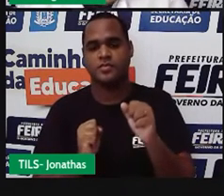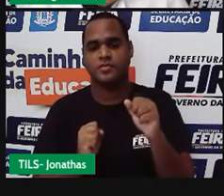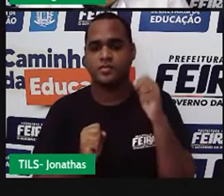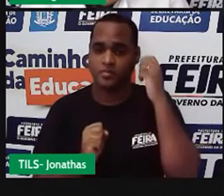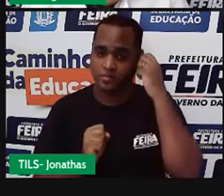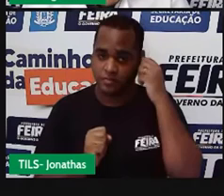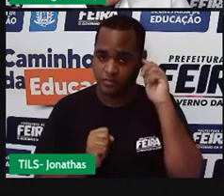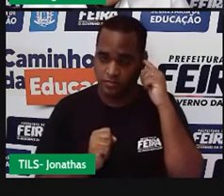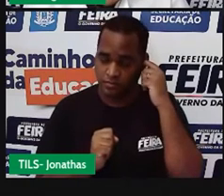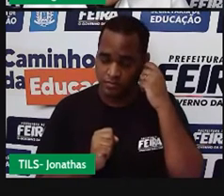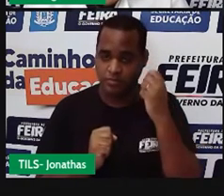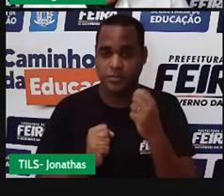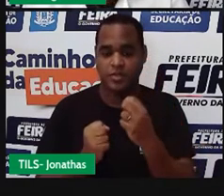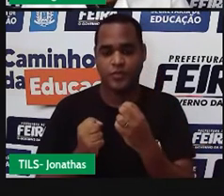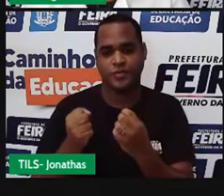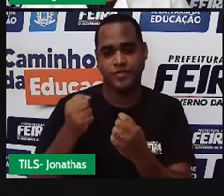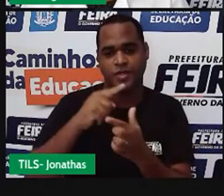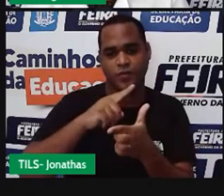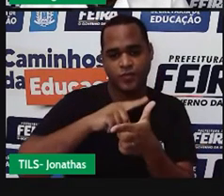divide